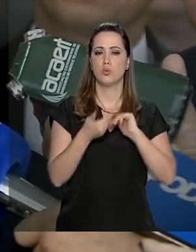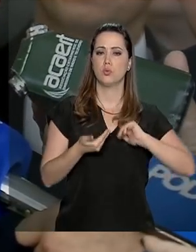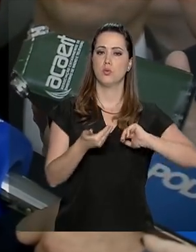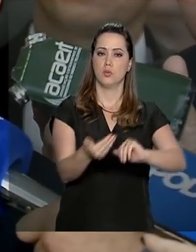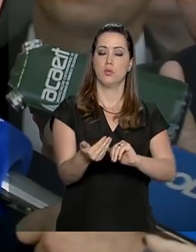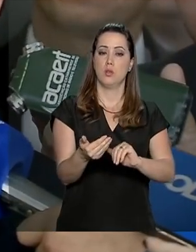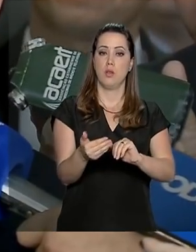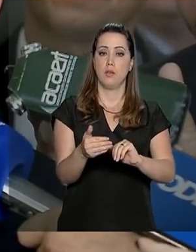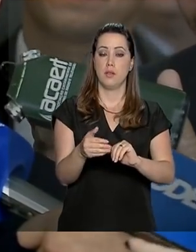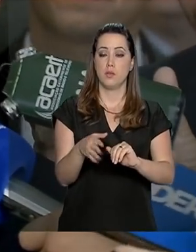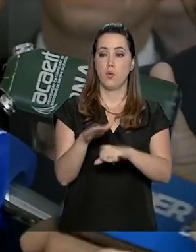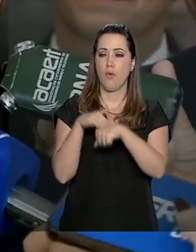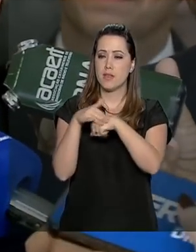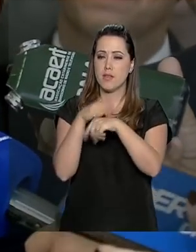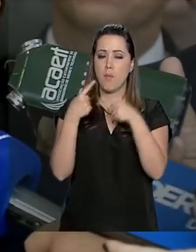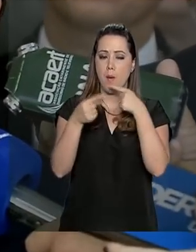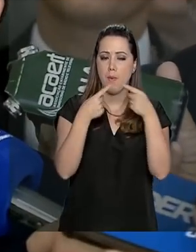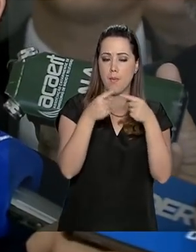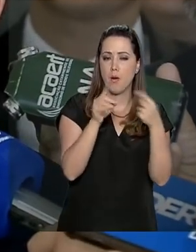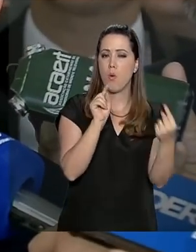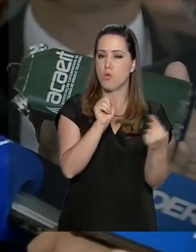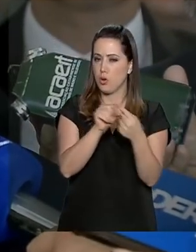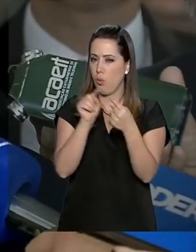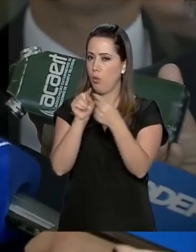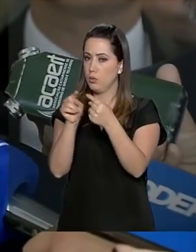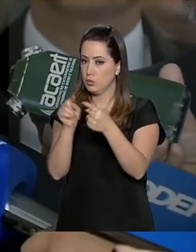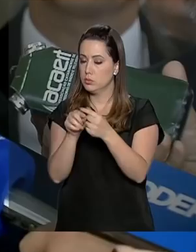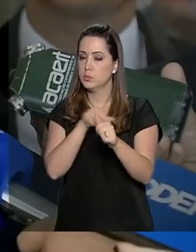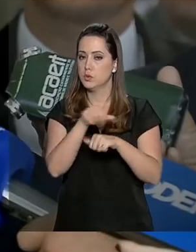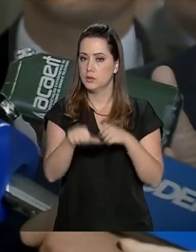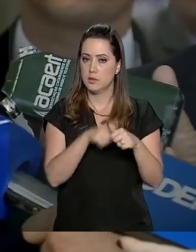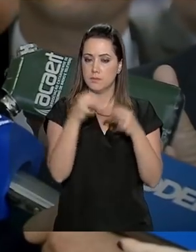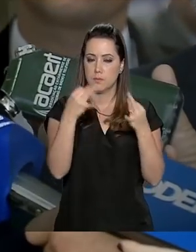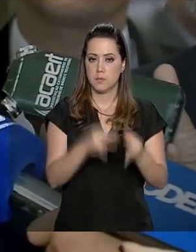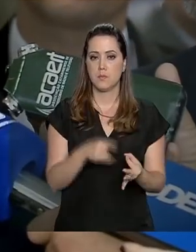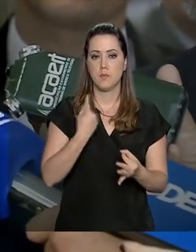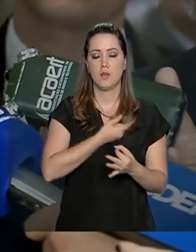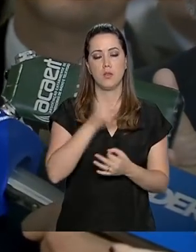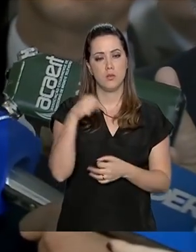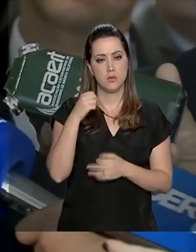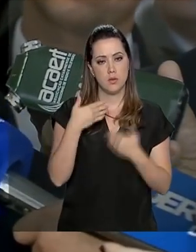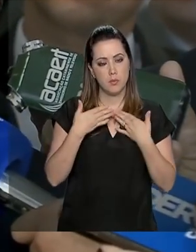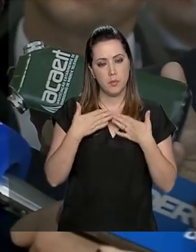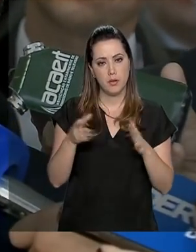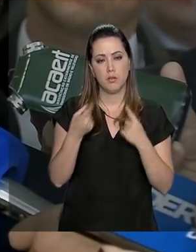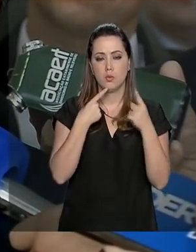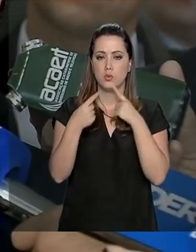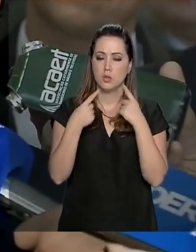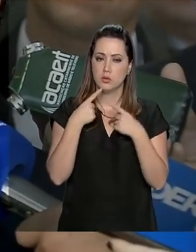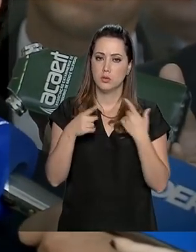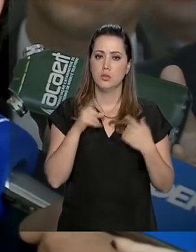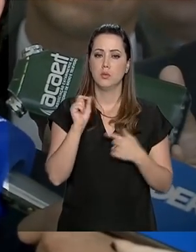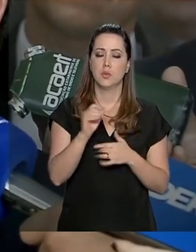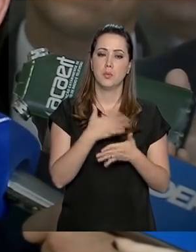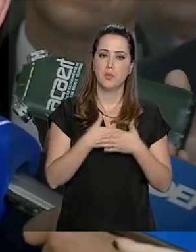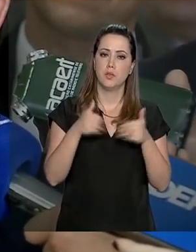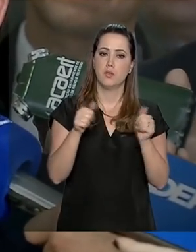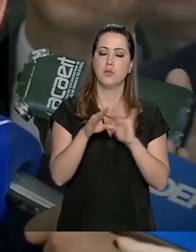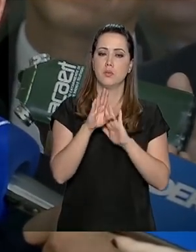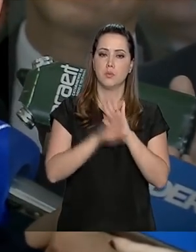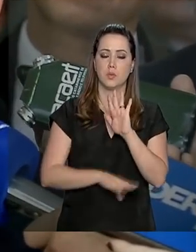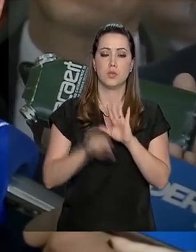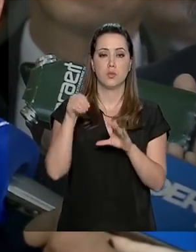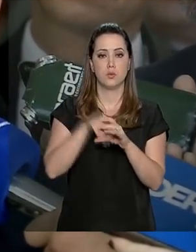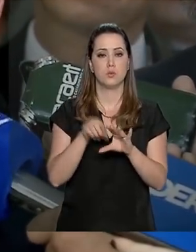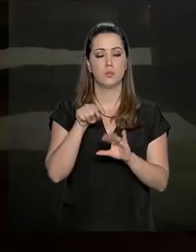É convencer os parlamentares do acerto das medidas e, obviamente, estamos abertos ao diálogo para aprimorar o projeto